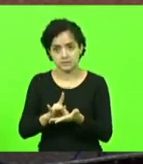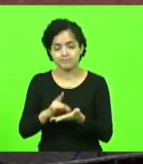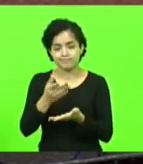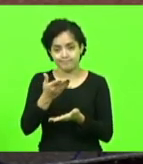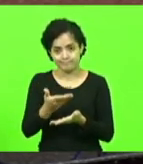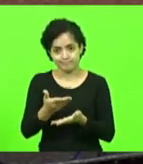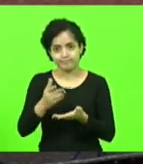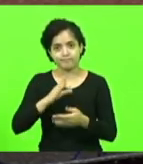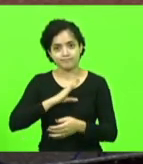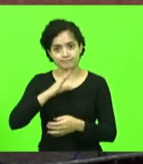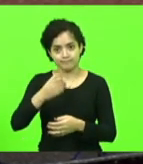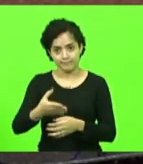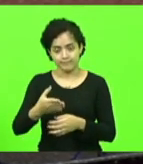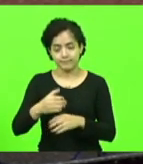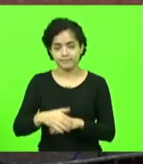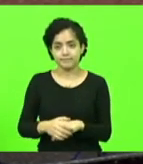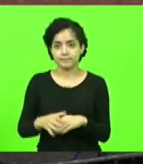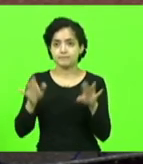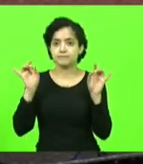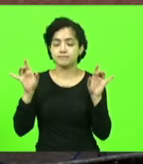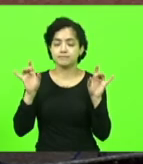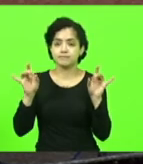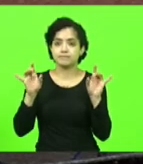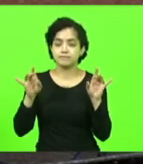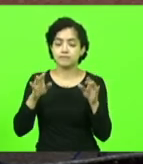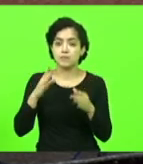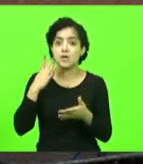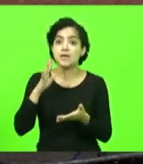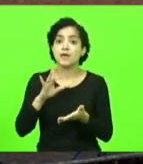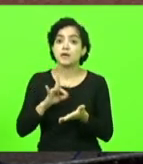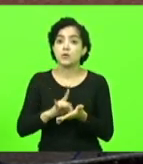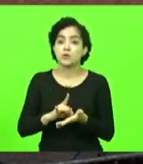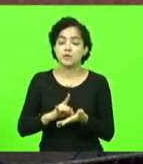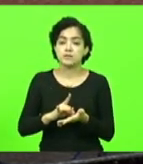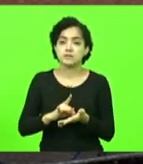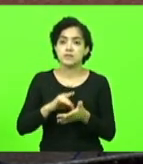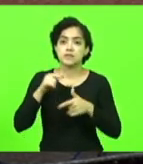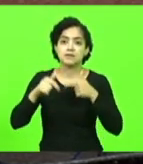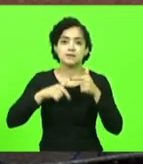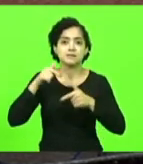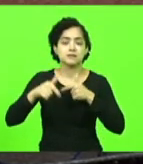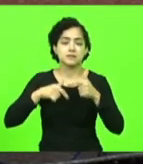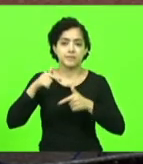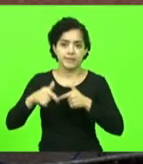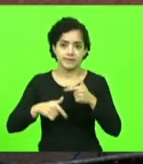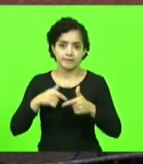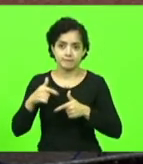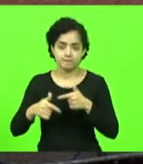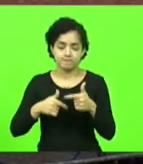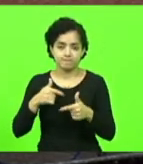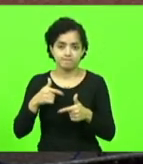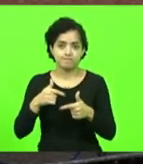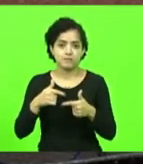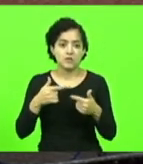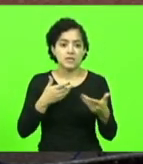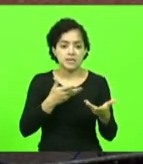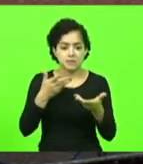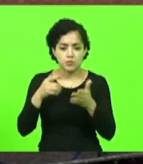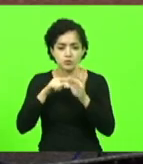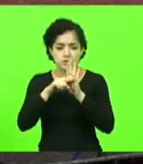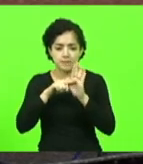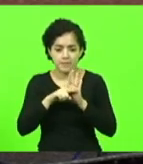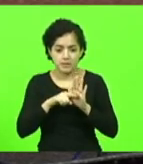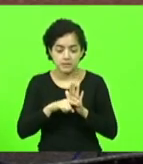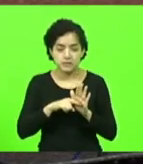bravura, em especial, reconhecer também quem está trabalhando na busca, na pesquisa, porque